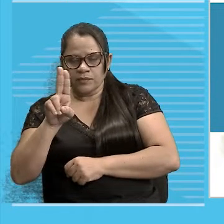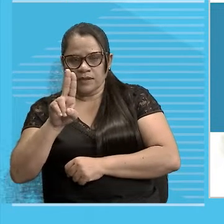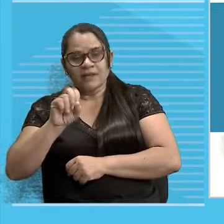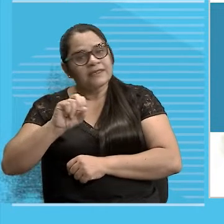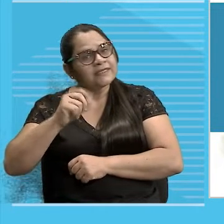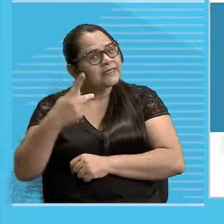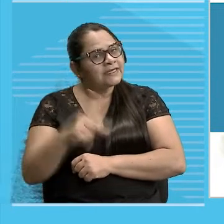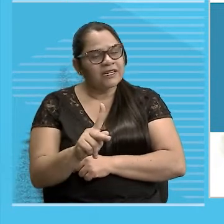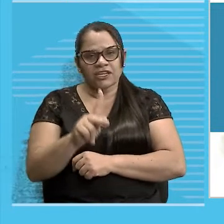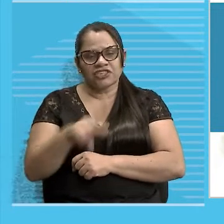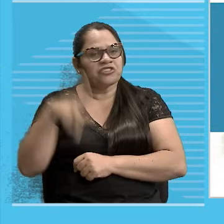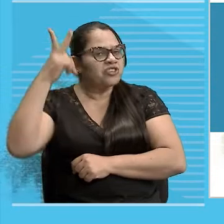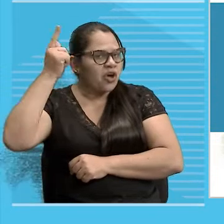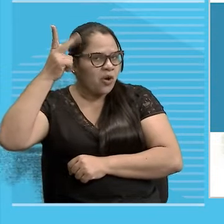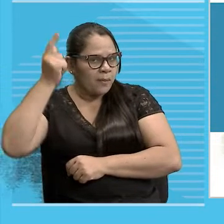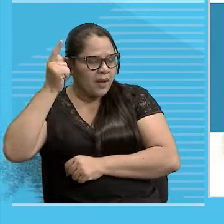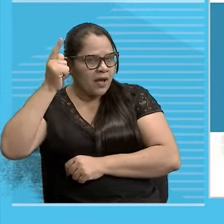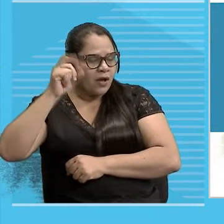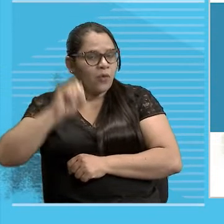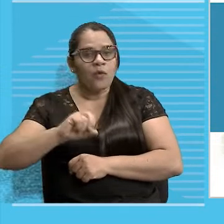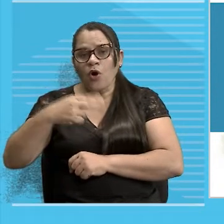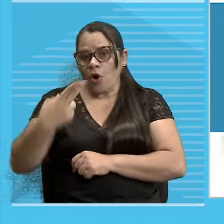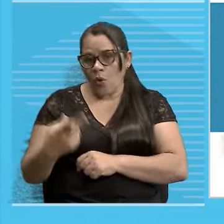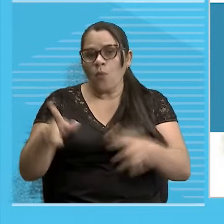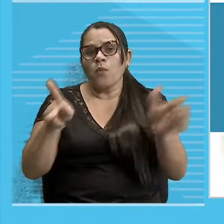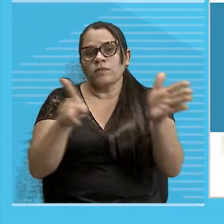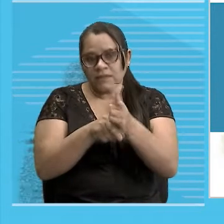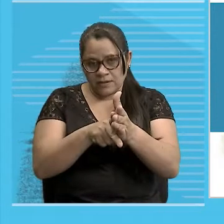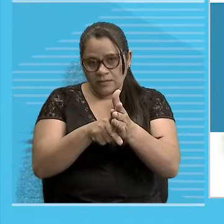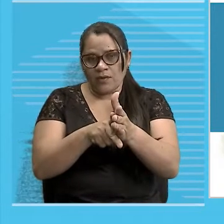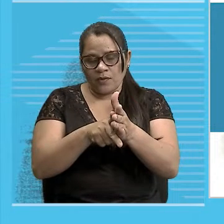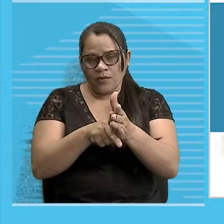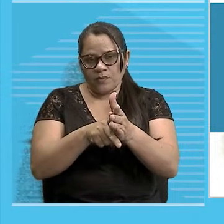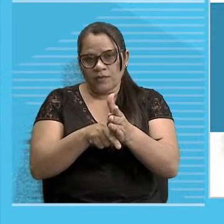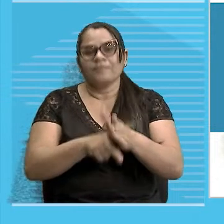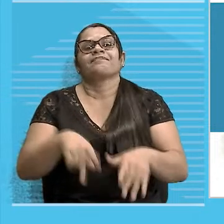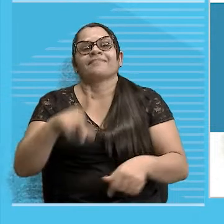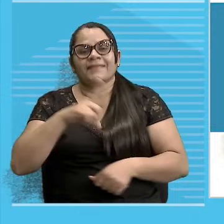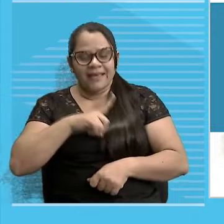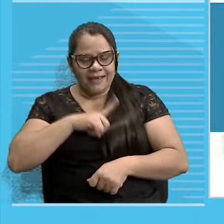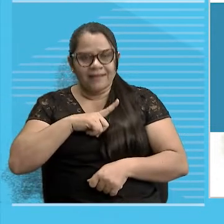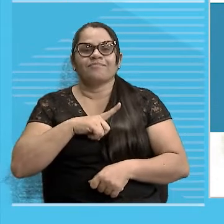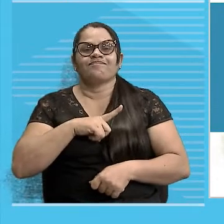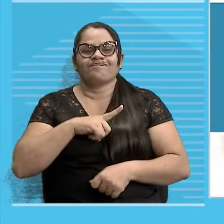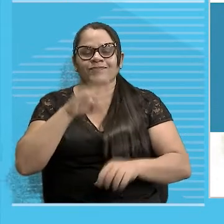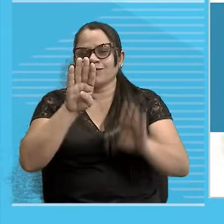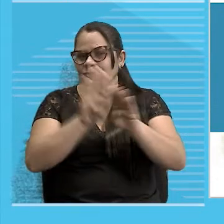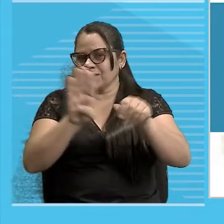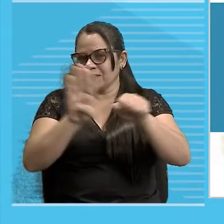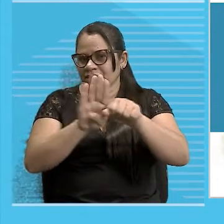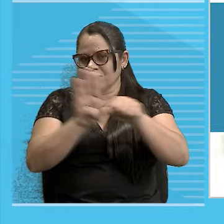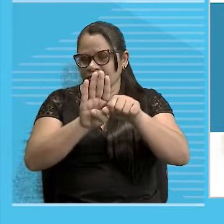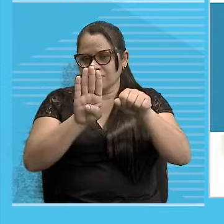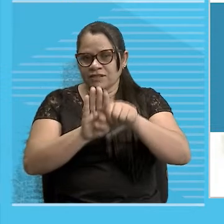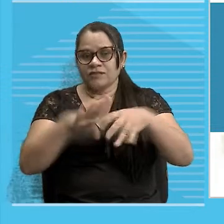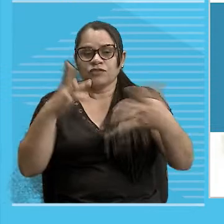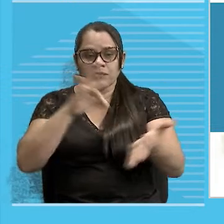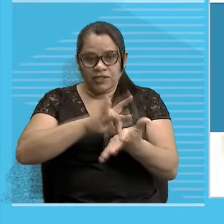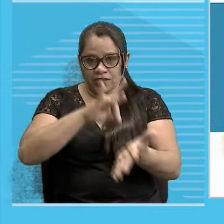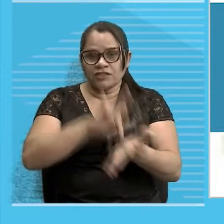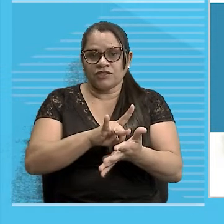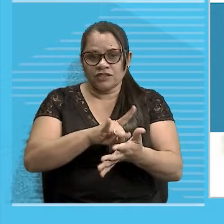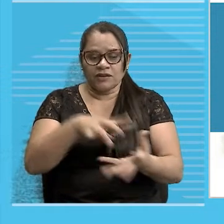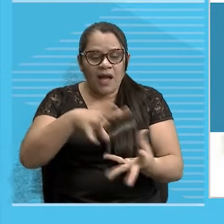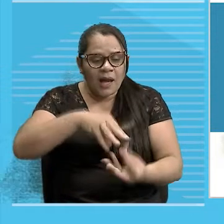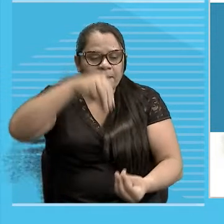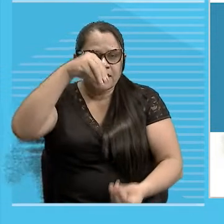normal, um ser comum Ou um próprio, é substantivo Inexistente, existente, concreto,